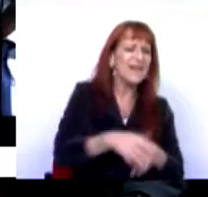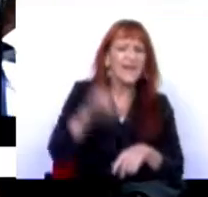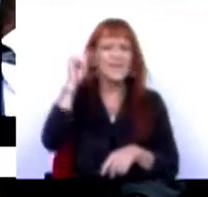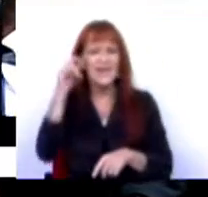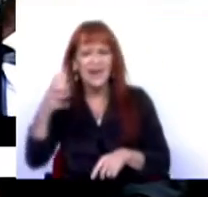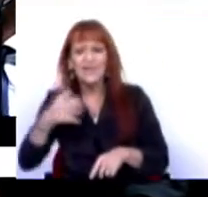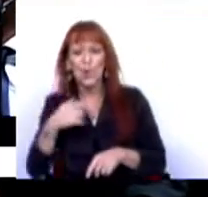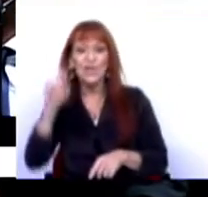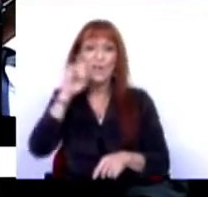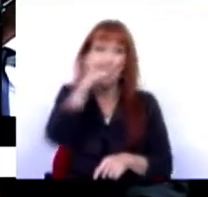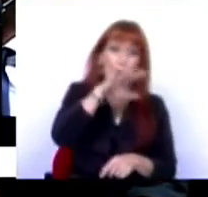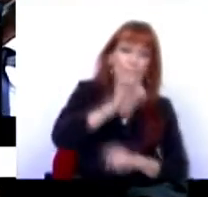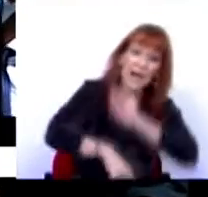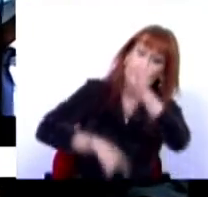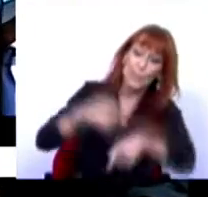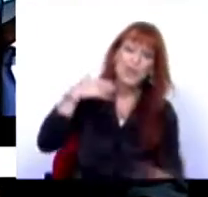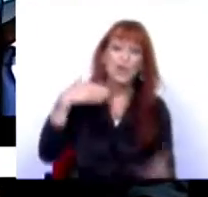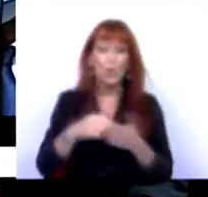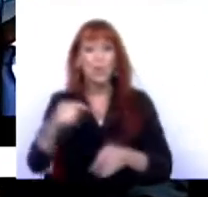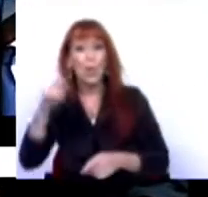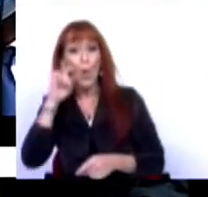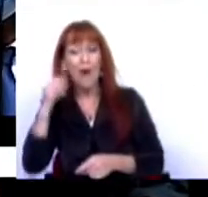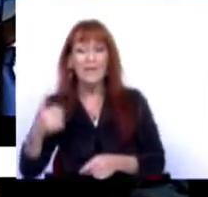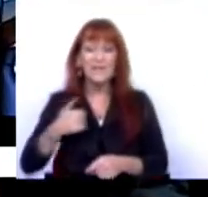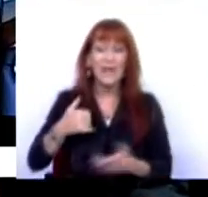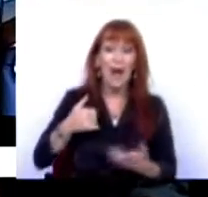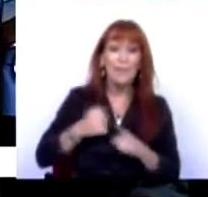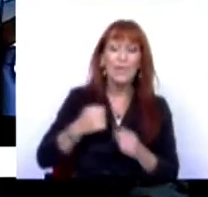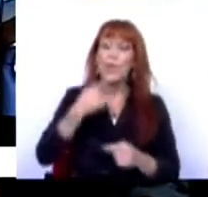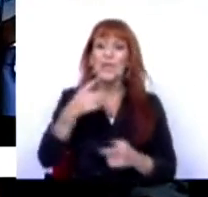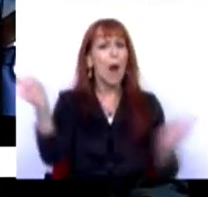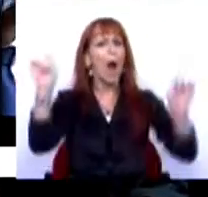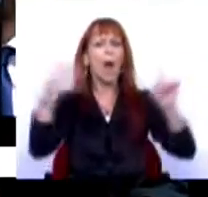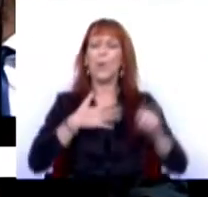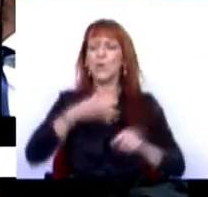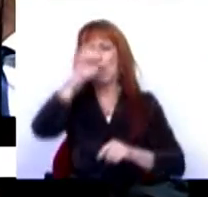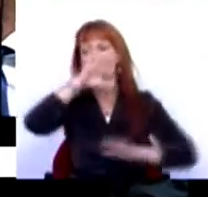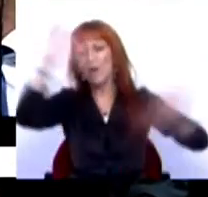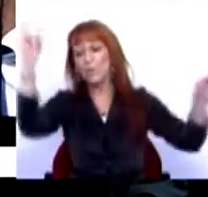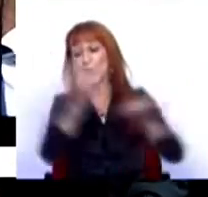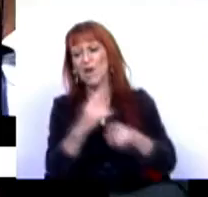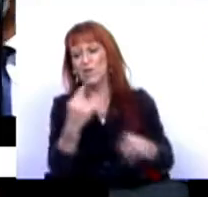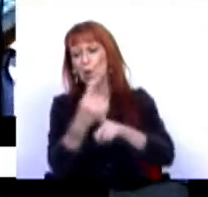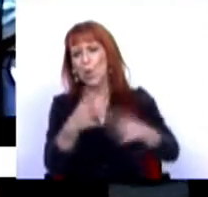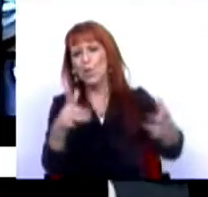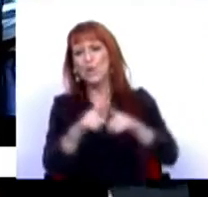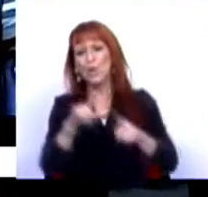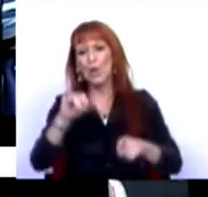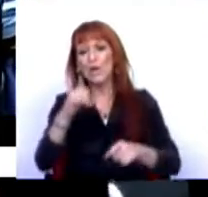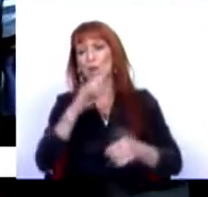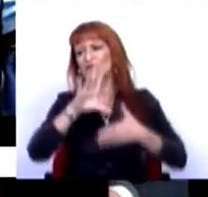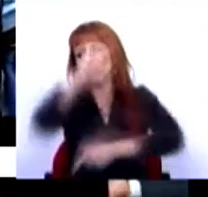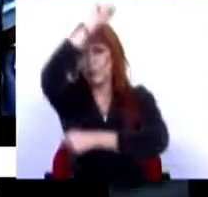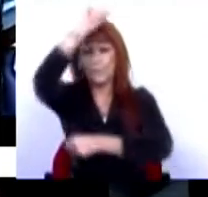quintas e sextas a defender o ambiente e às segundas, quartas e sábados vir aqui dizer não, não queremos o ambiente porque estas coisas do lítio é uma